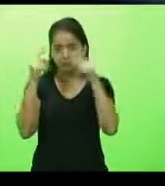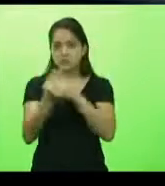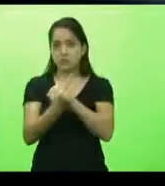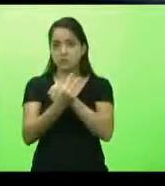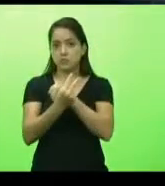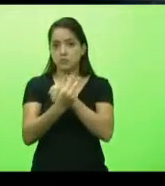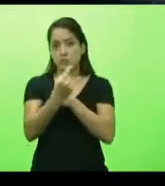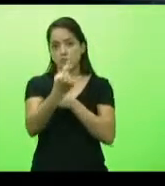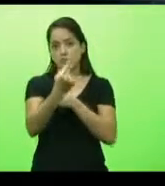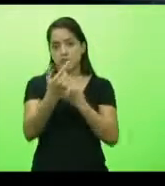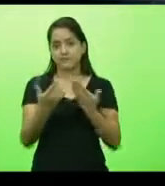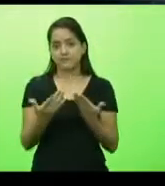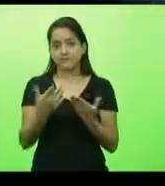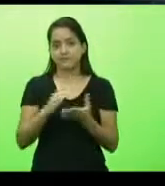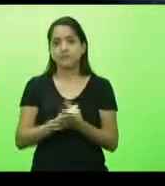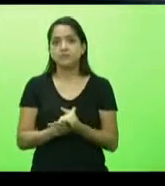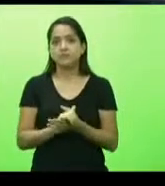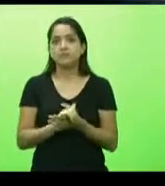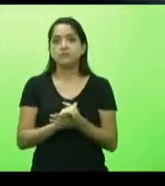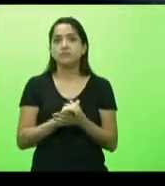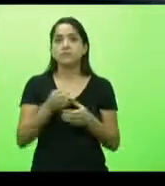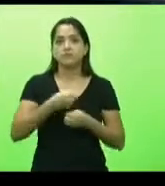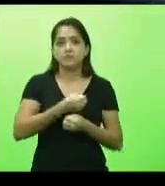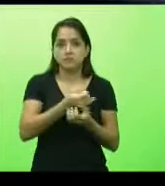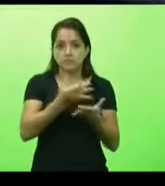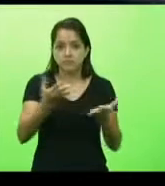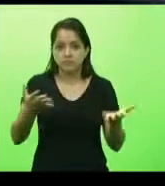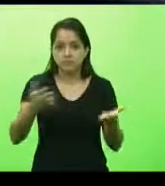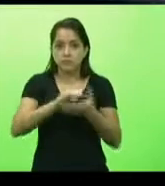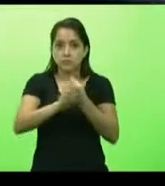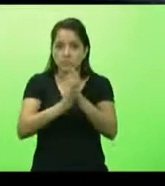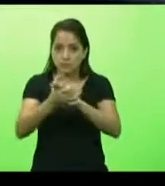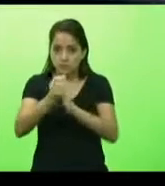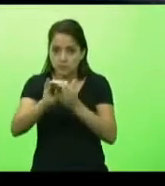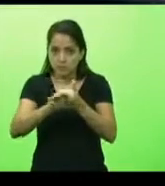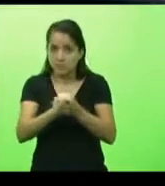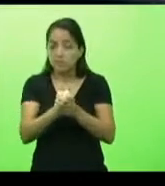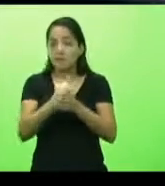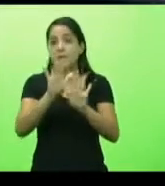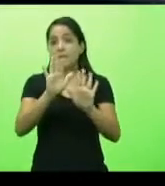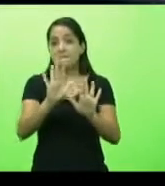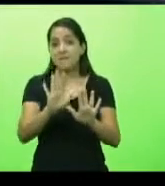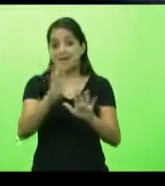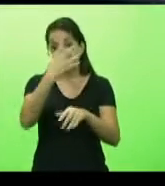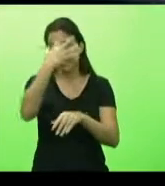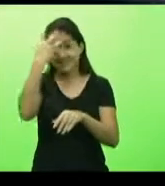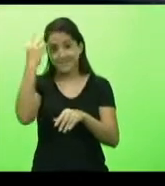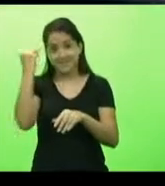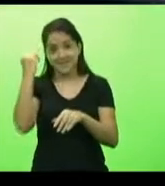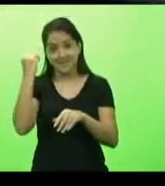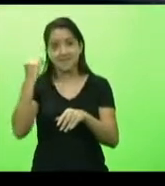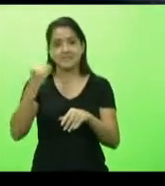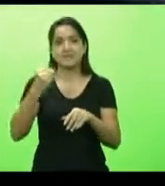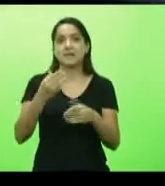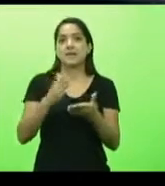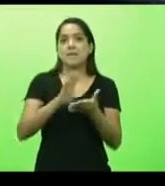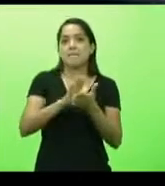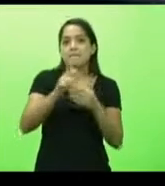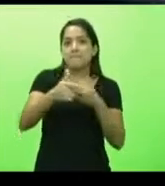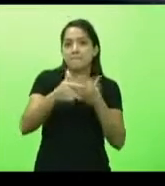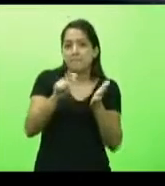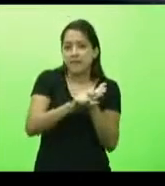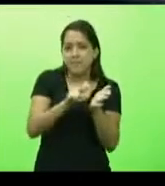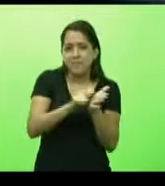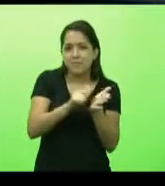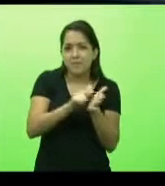O governo está distribuindo sabonete líquido para as escolas, mas esquece que não tem papel toalha para enxugar a mão,